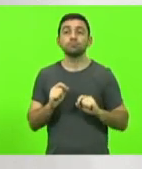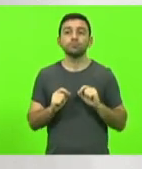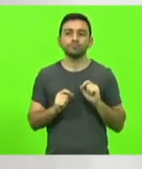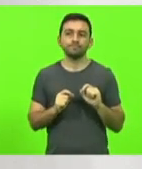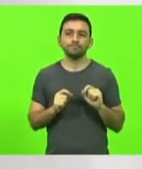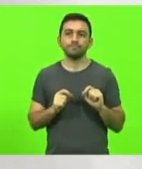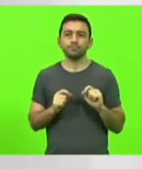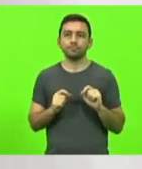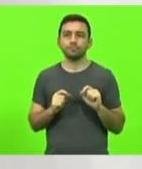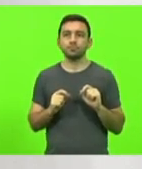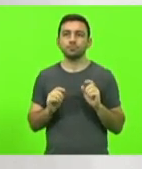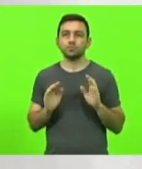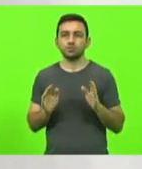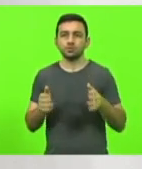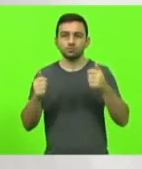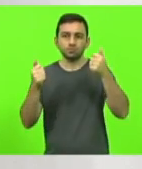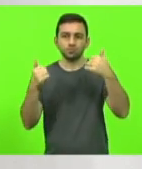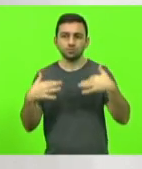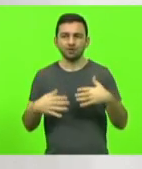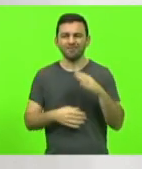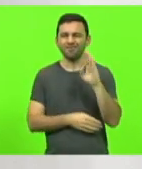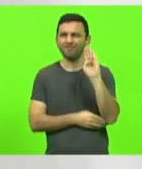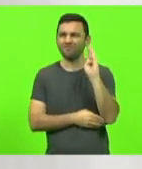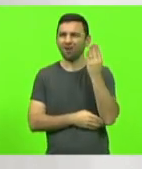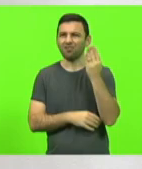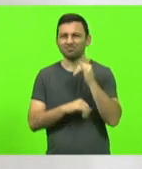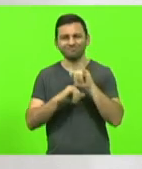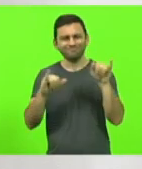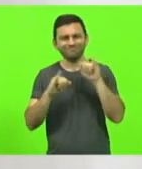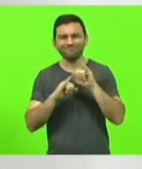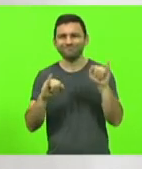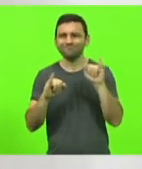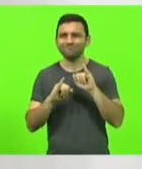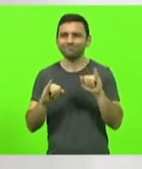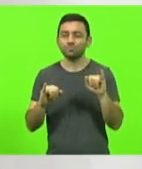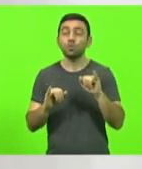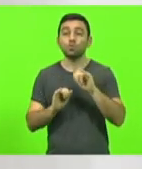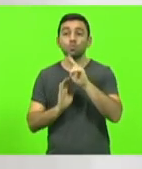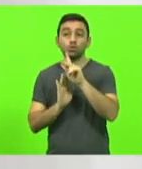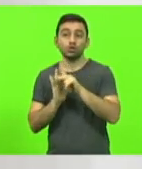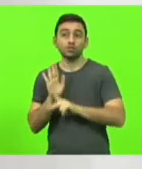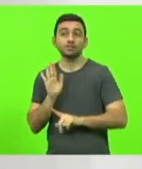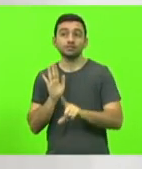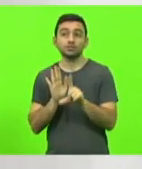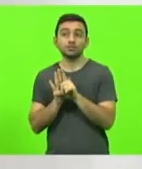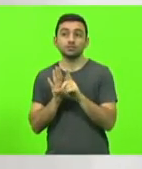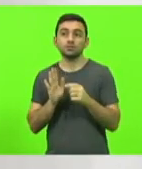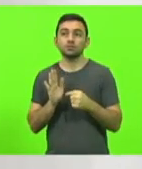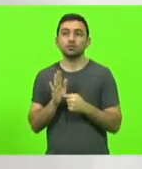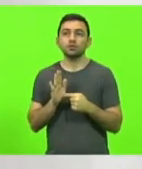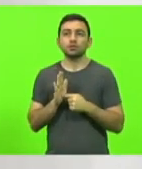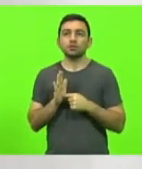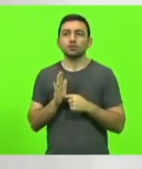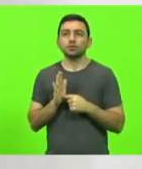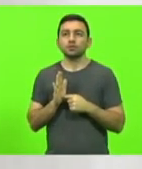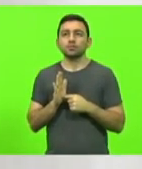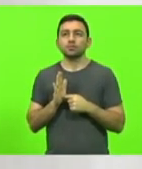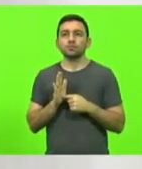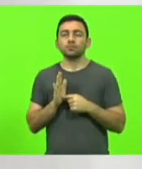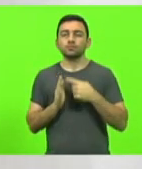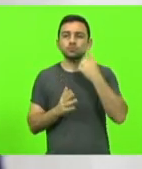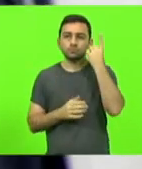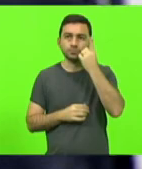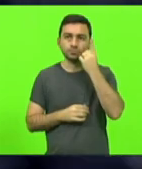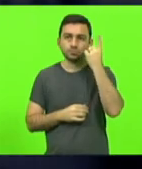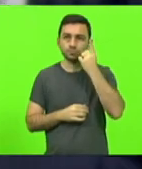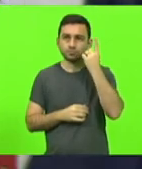foi tratada com muito fake news, foi a questão do projeto de lei do deputado